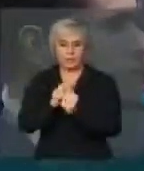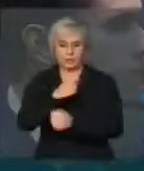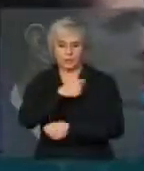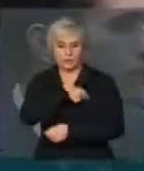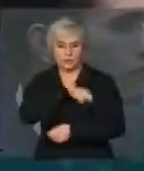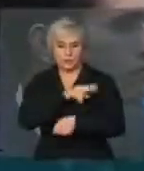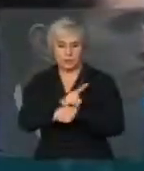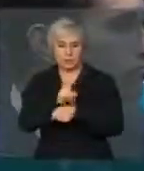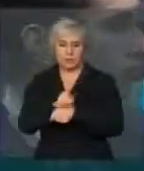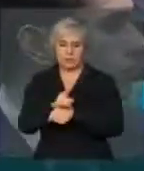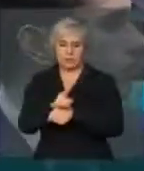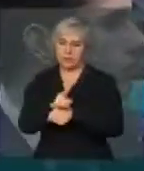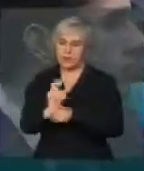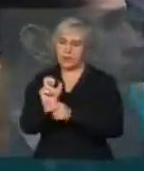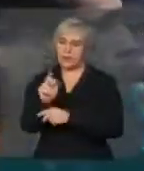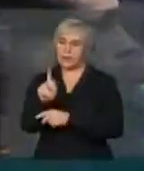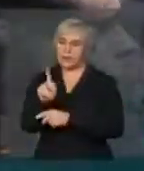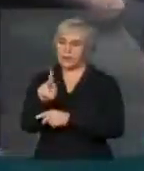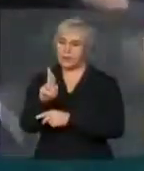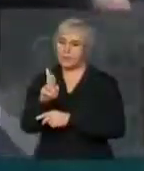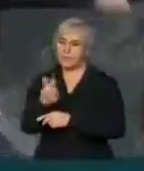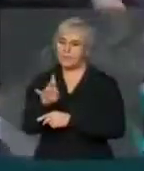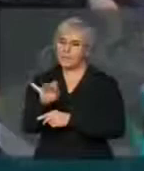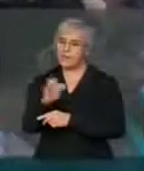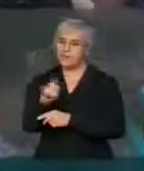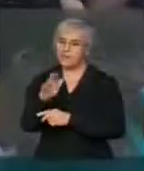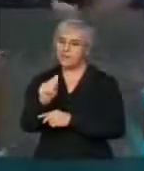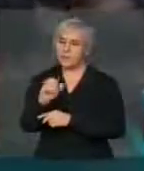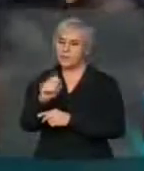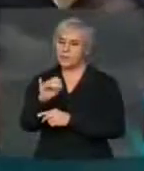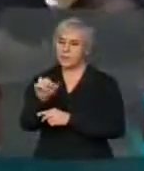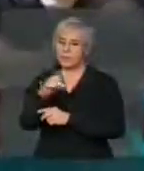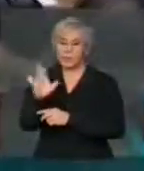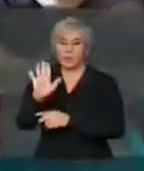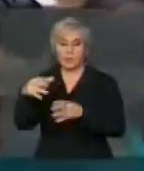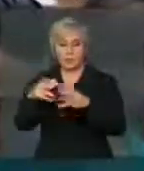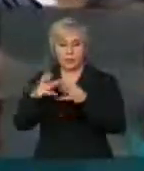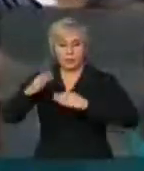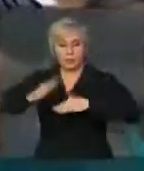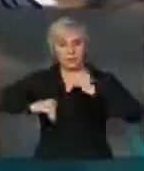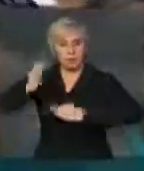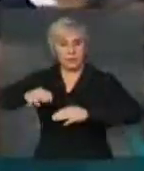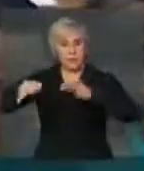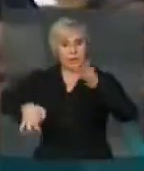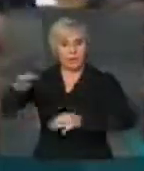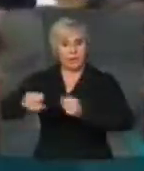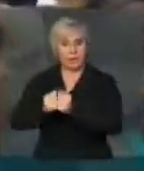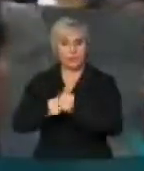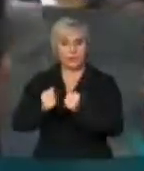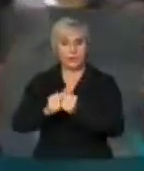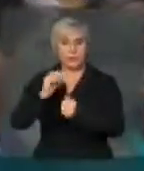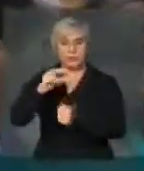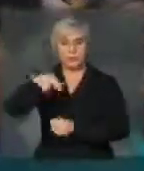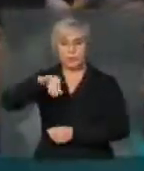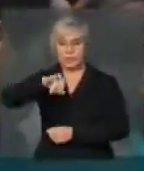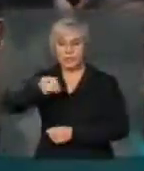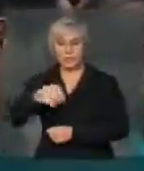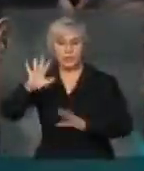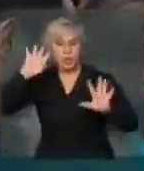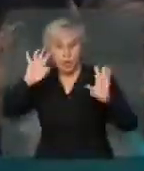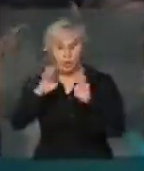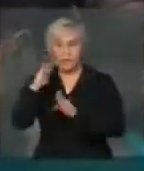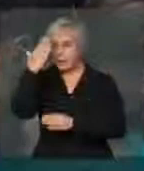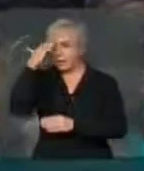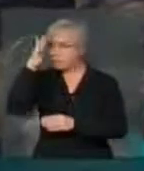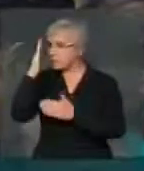Previdência Social em 2007. Essas são carreiras jurídicas, porque o CNJ assim entendeu